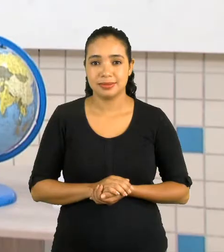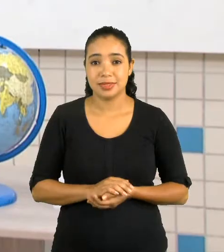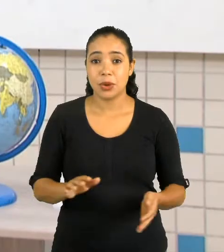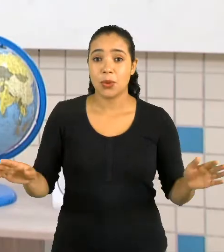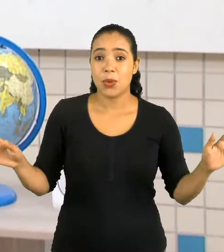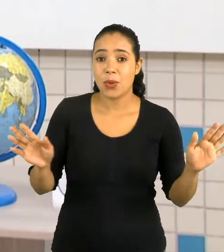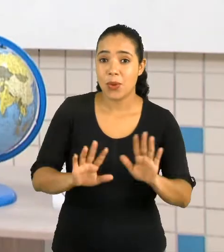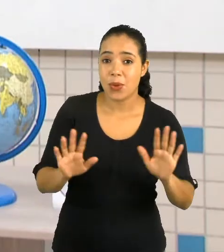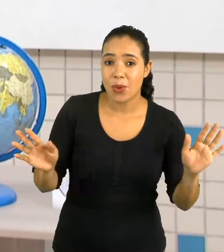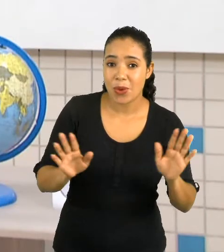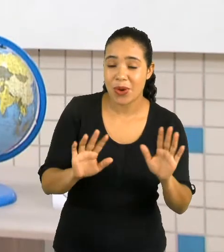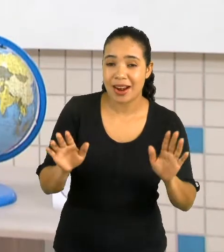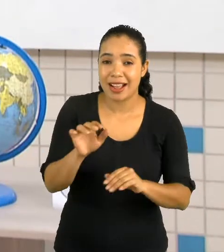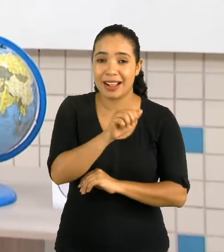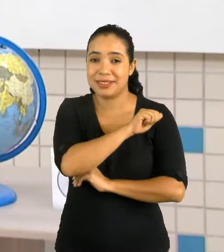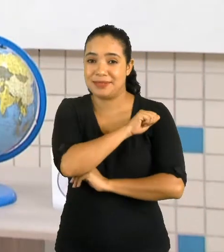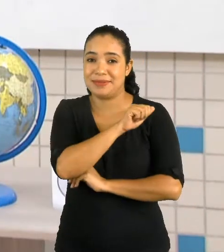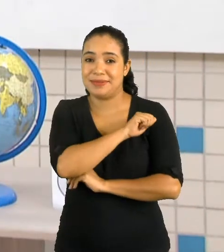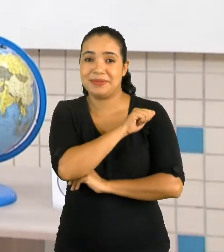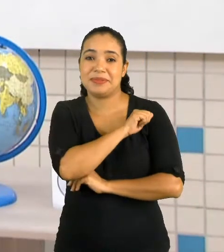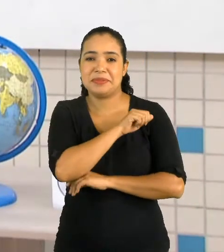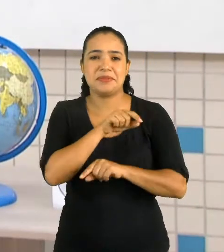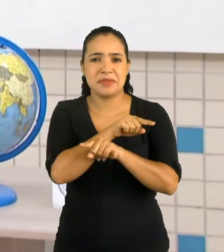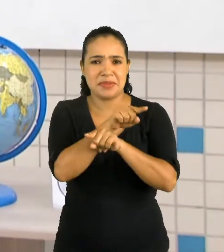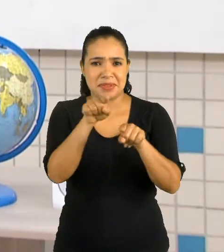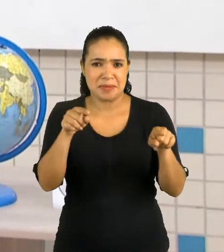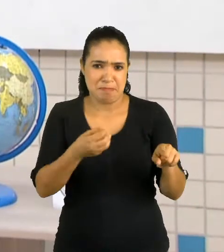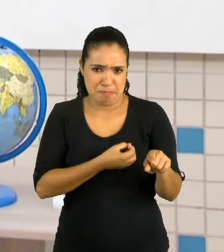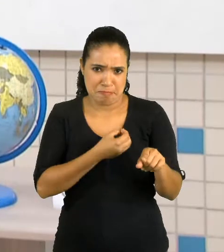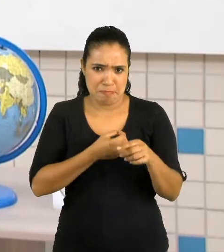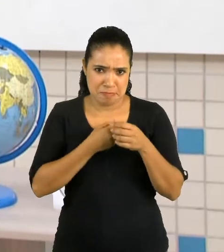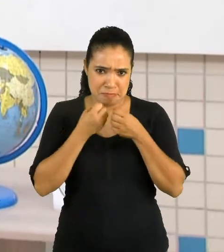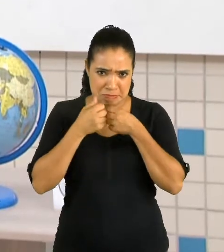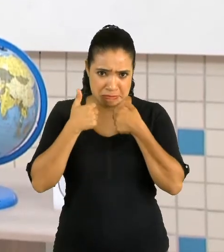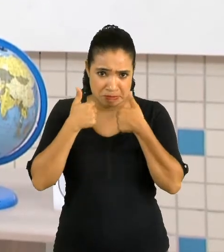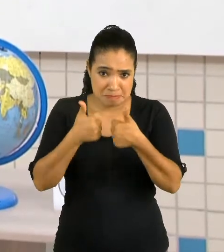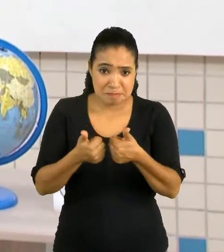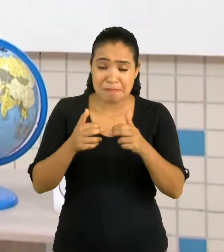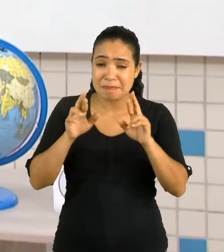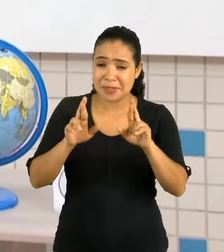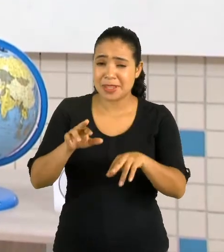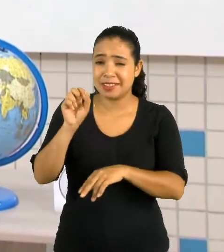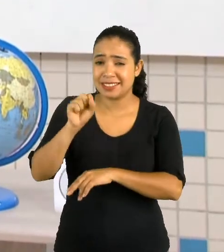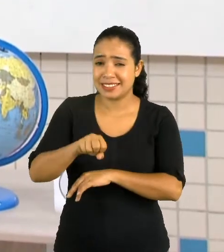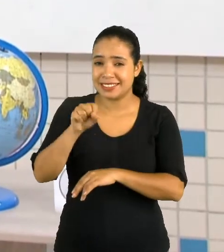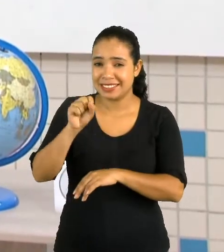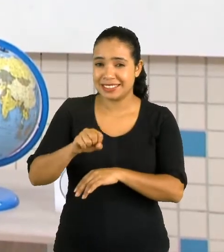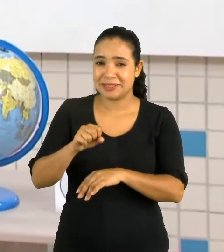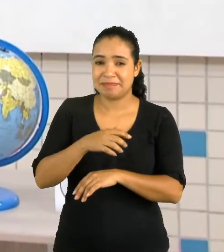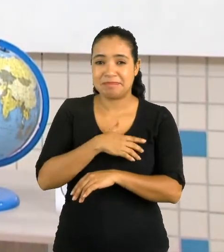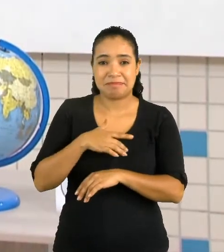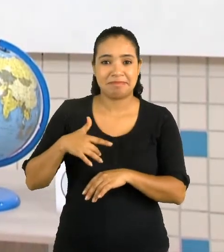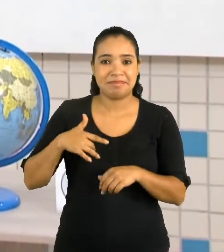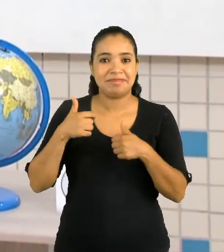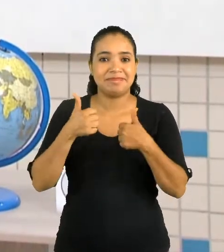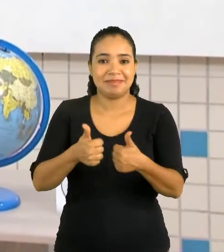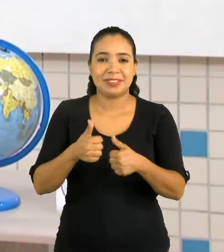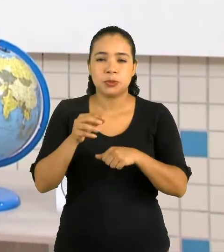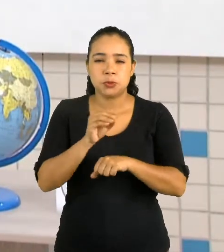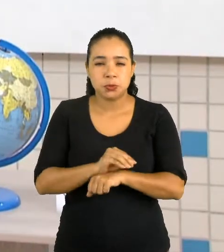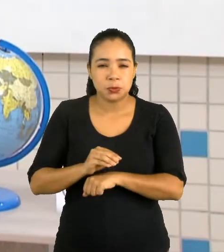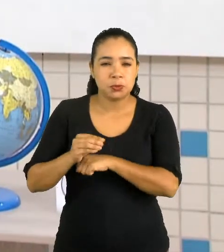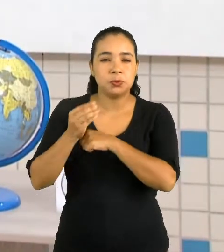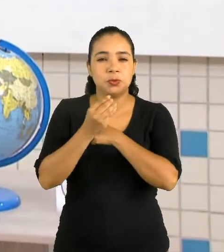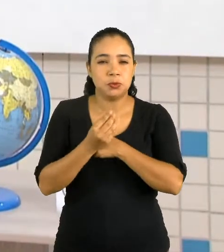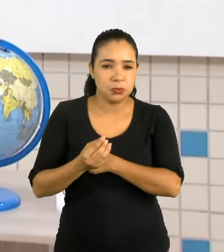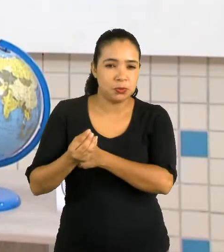Olá alunos, como vocês estão? Espero que estejam todos bem, se cuidando,